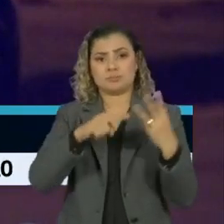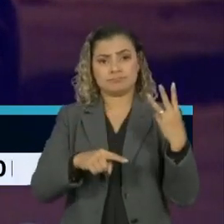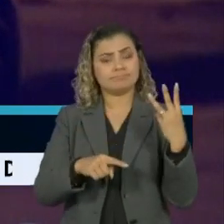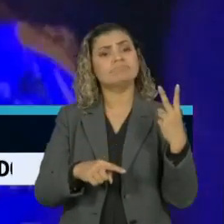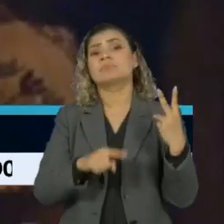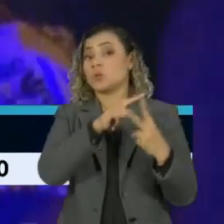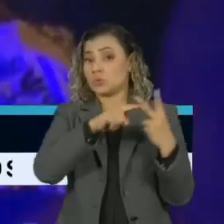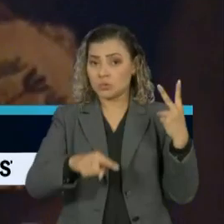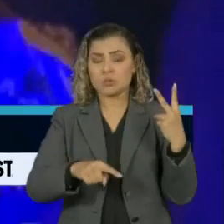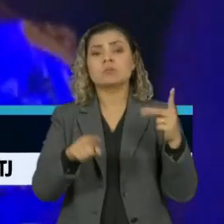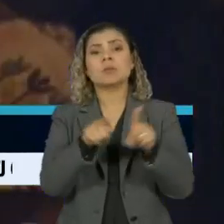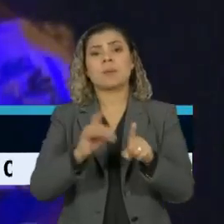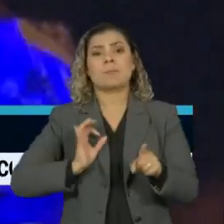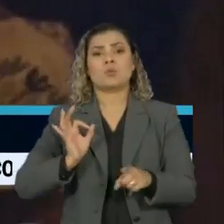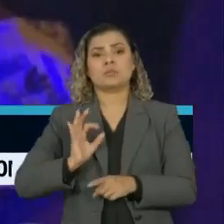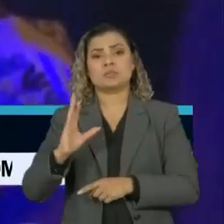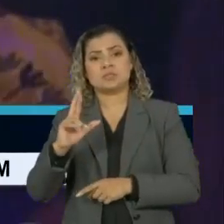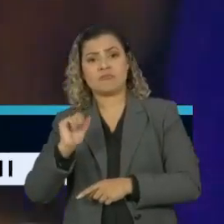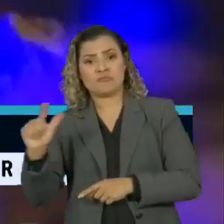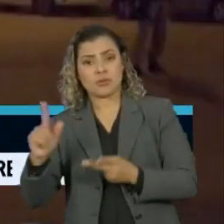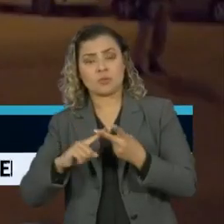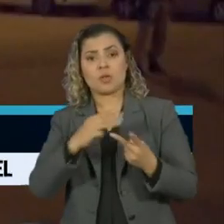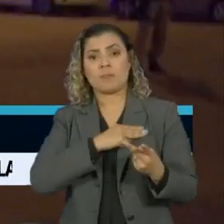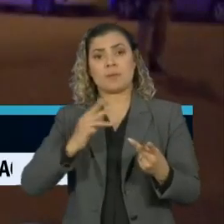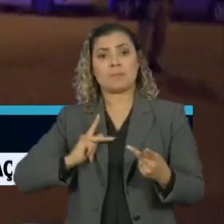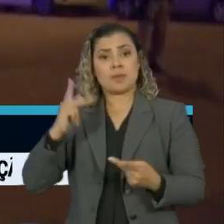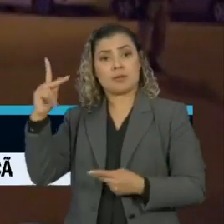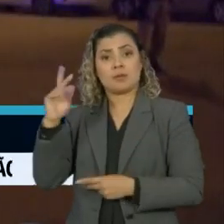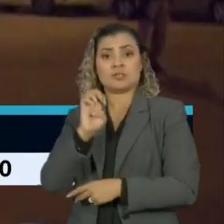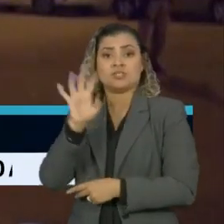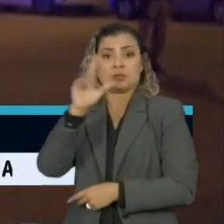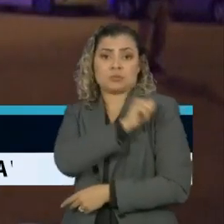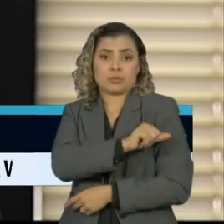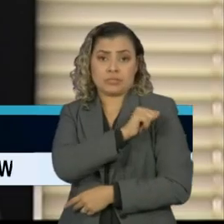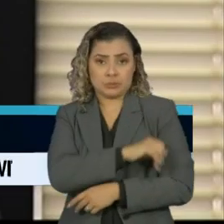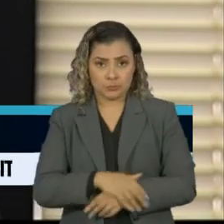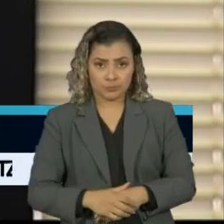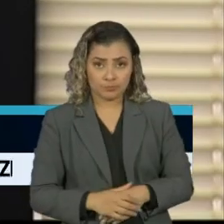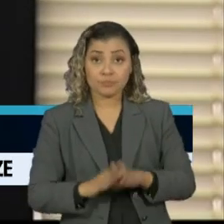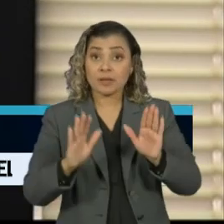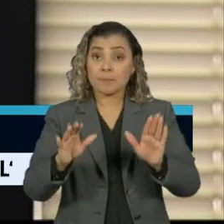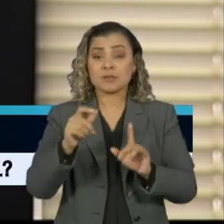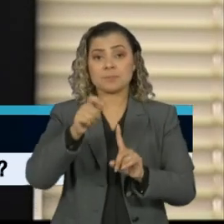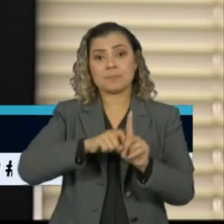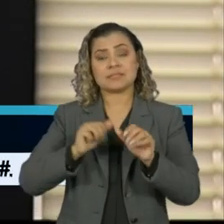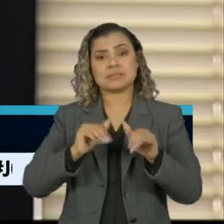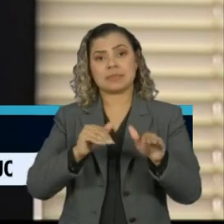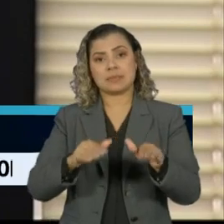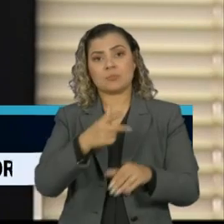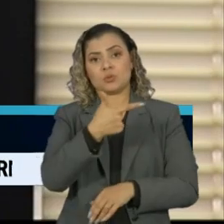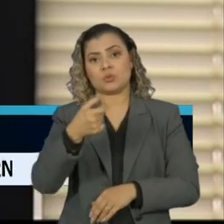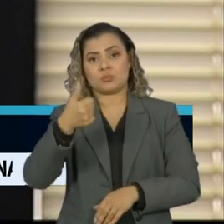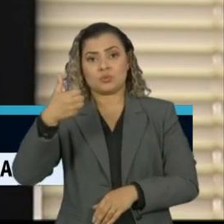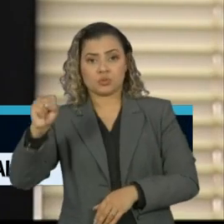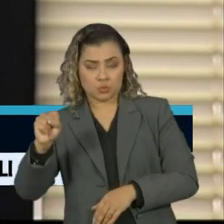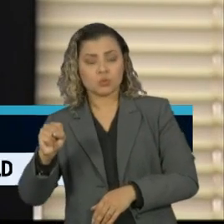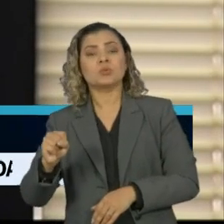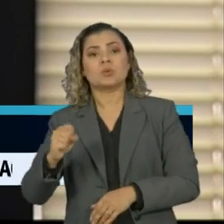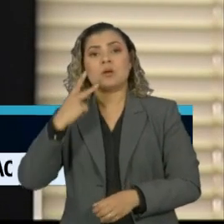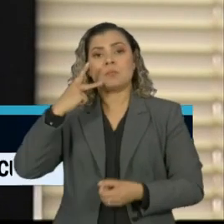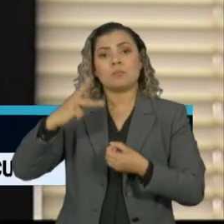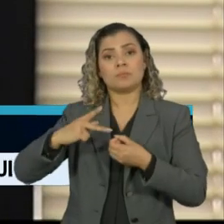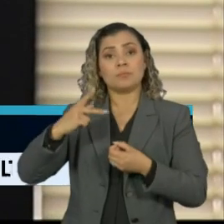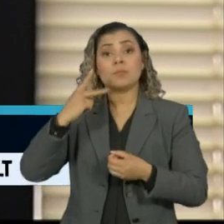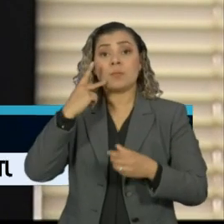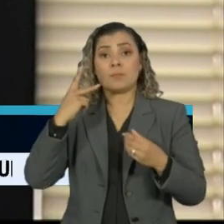sendo investigado pela Polícia Civil e pelo Ministério Público do Estado do Rio de Janeiro. Em setembro de 2018, a então Procuradora